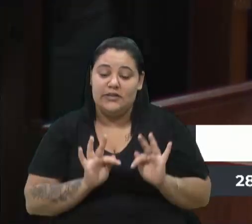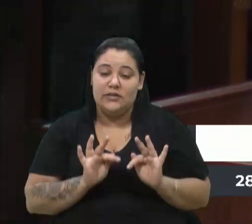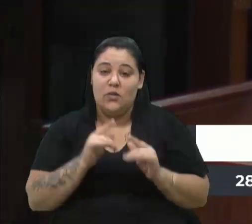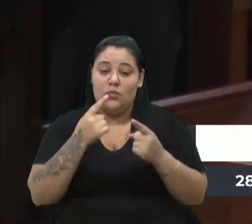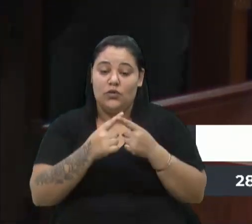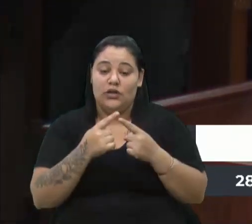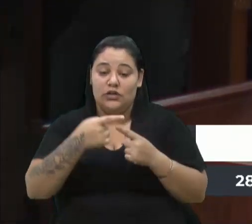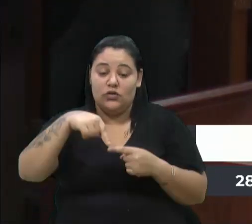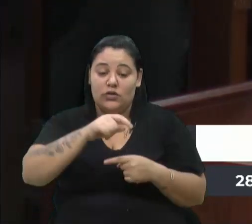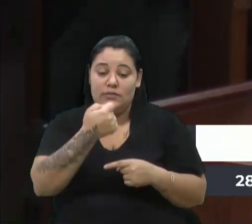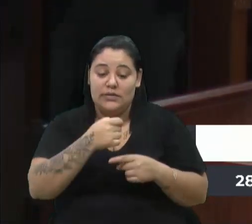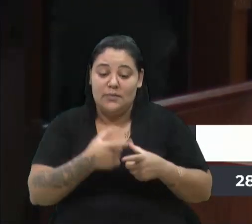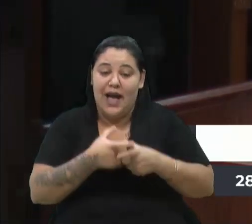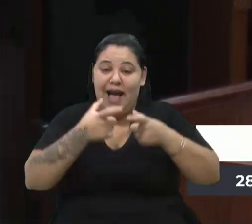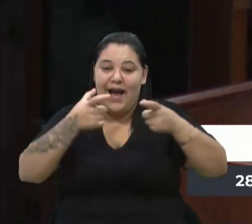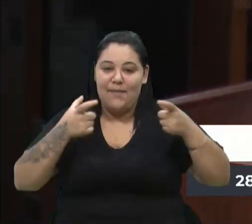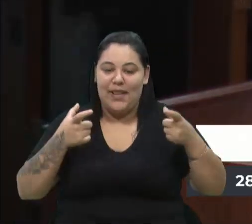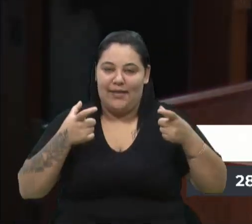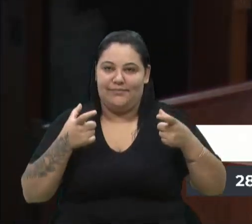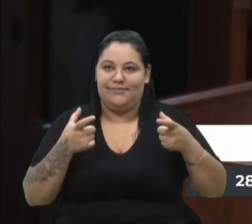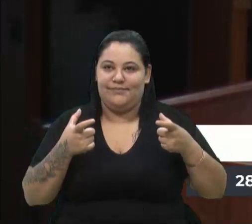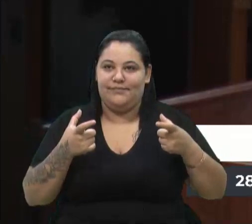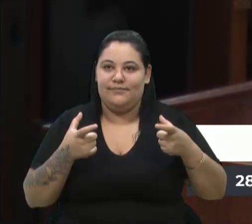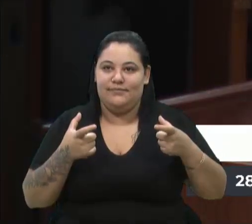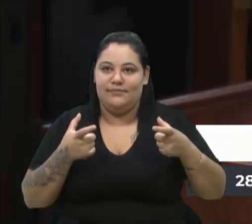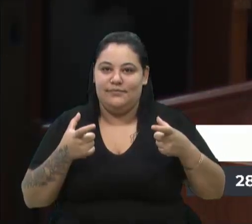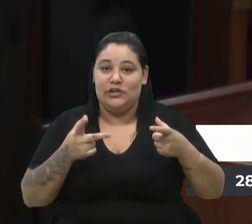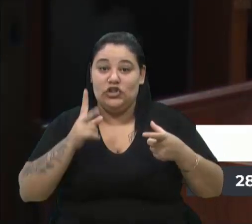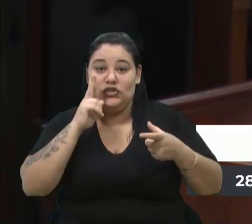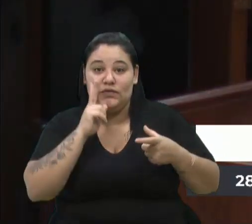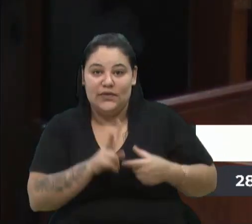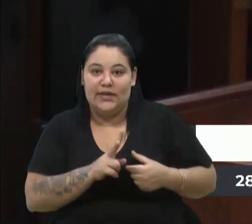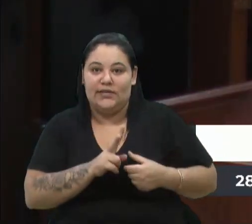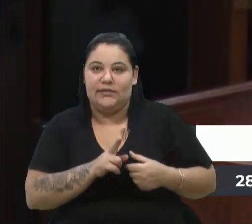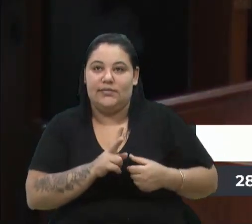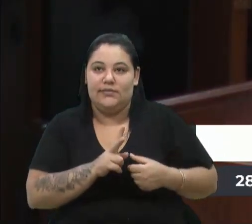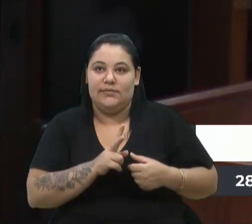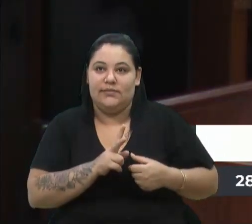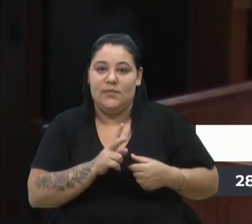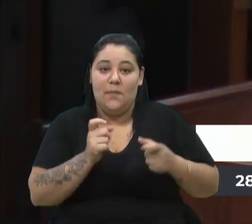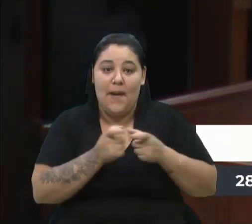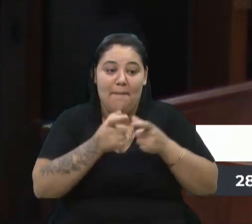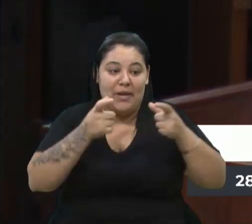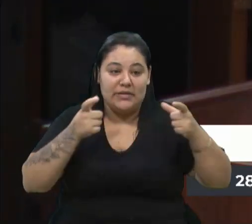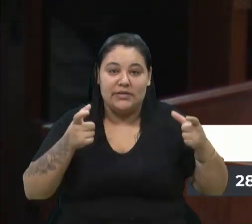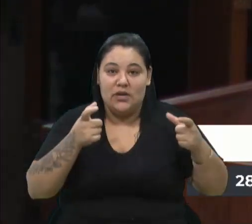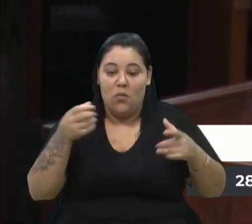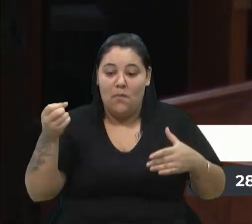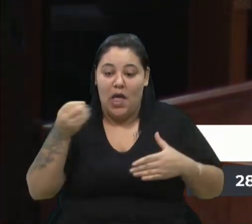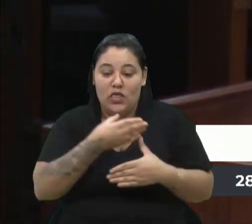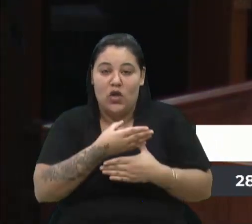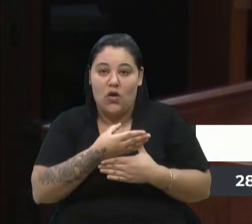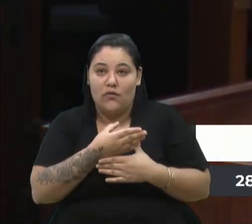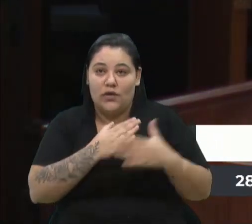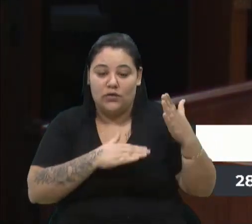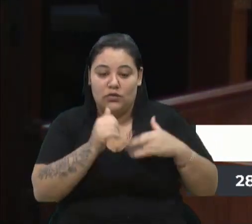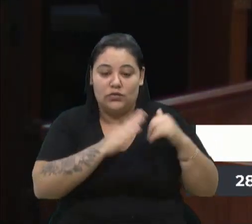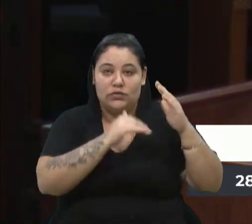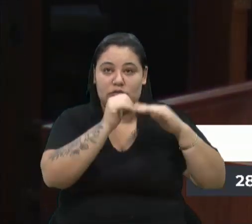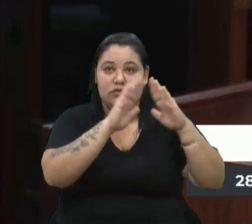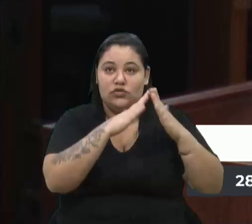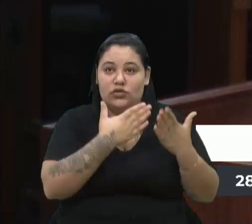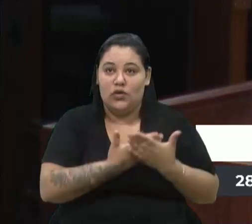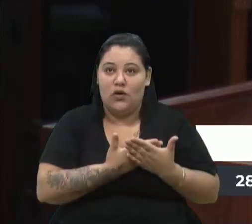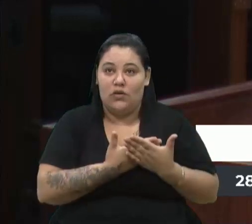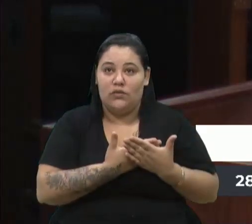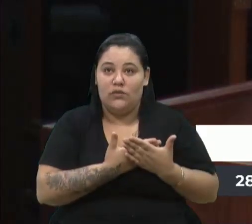ampliações e aí onde a gente vê que uma ampliação ou uma nova construção de escola demora em